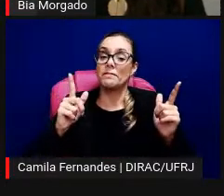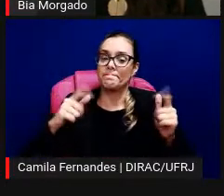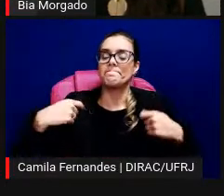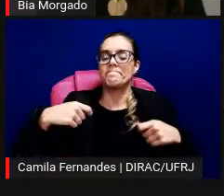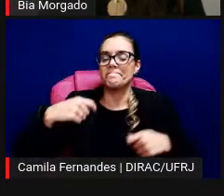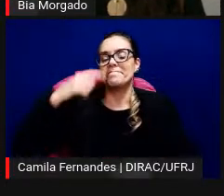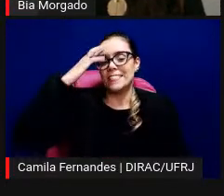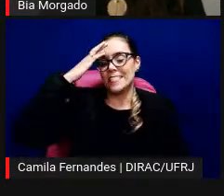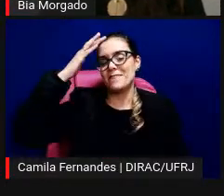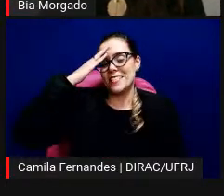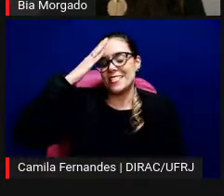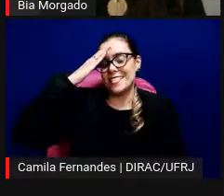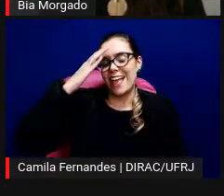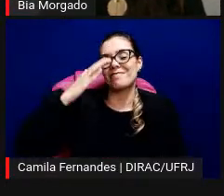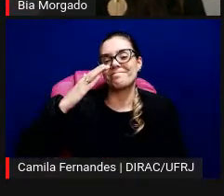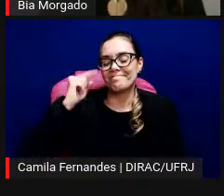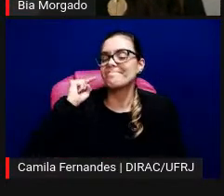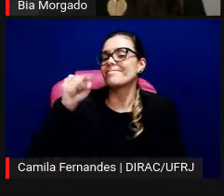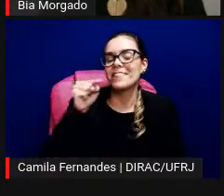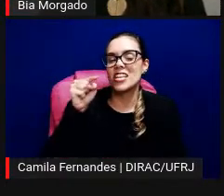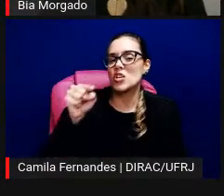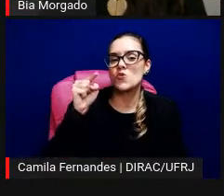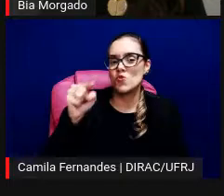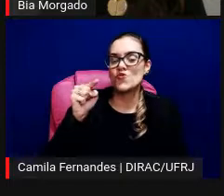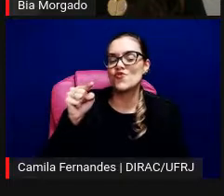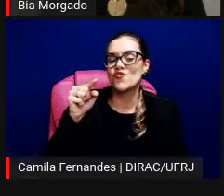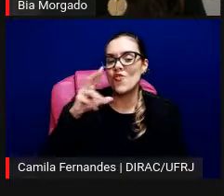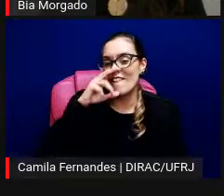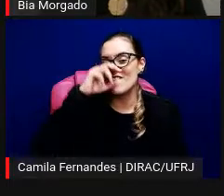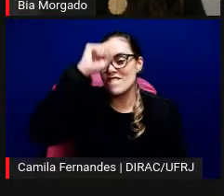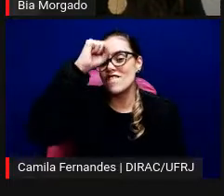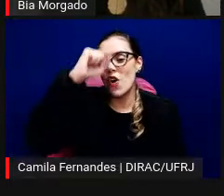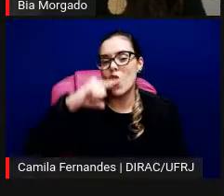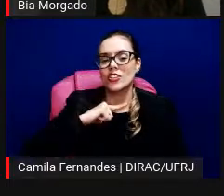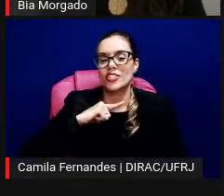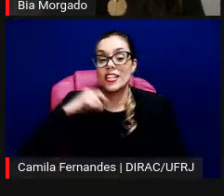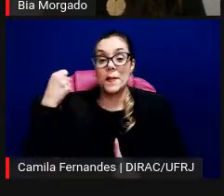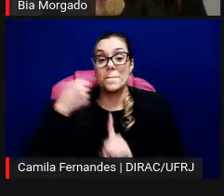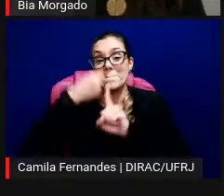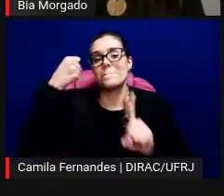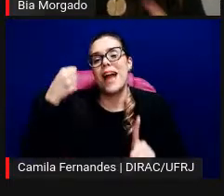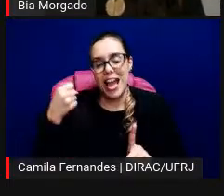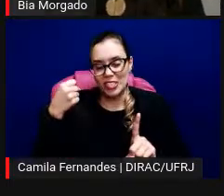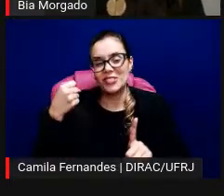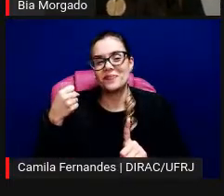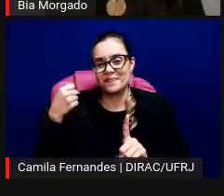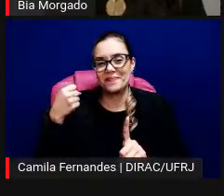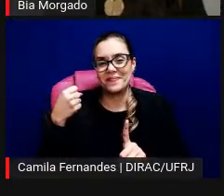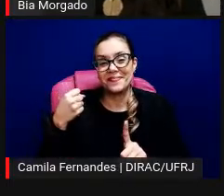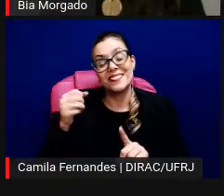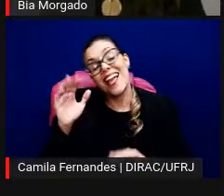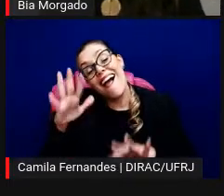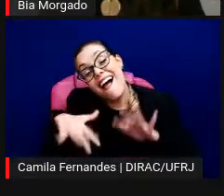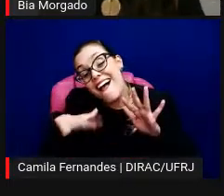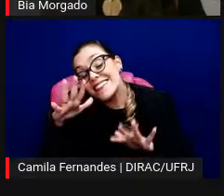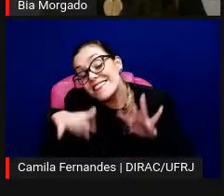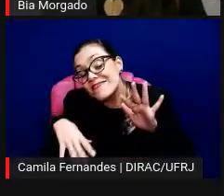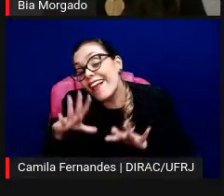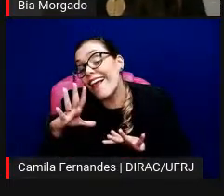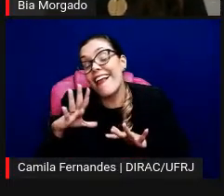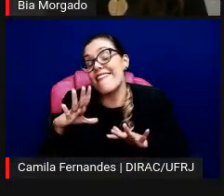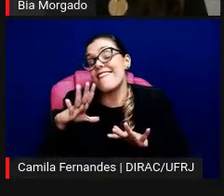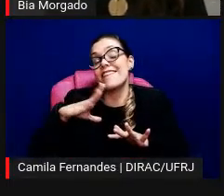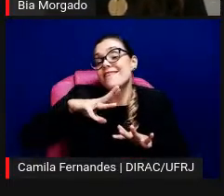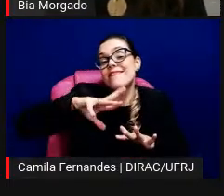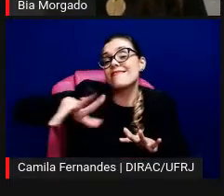do Helio Oiticica aquilo que estava acontecendo ali como aquilo era relevante ainda que talvez isso não fosse tão